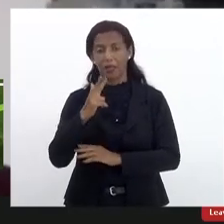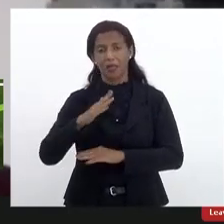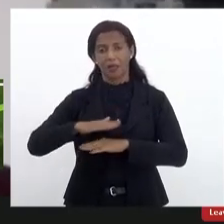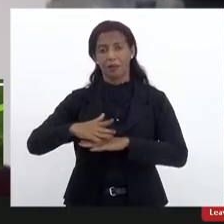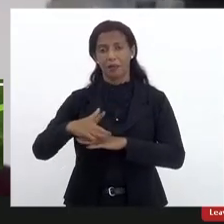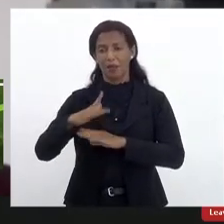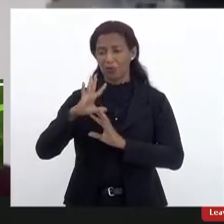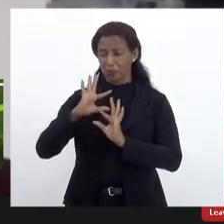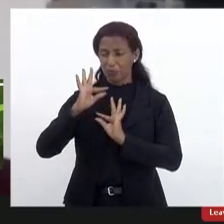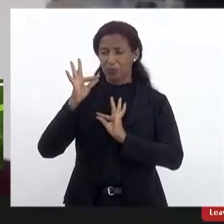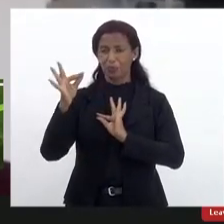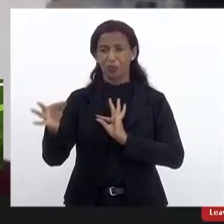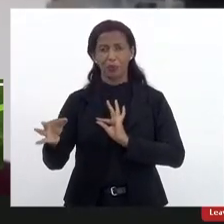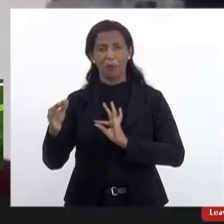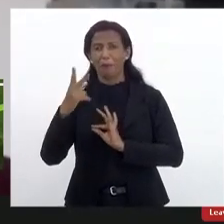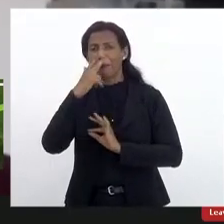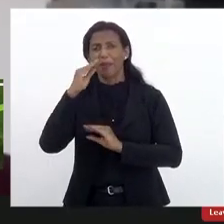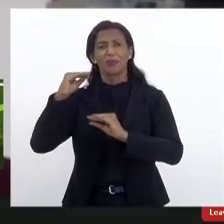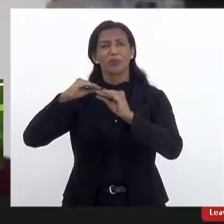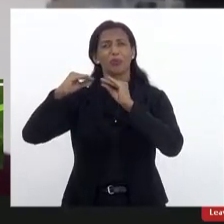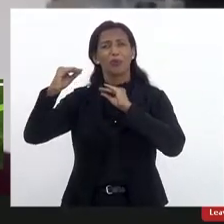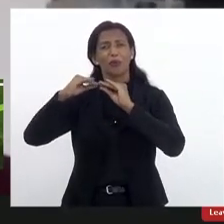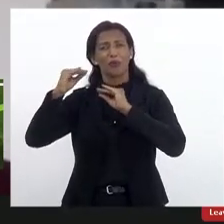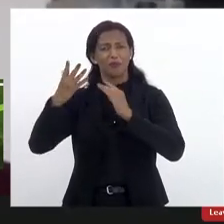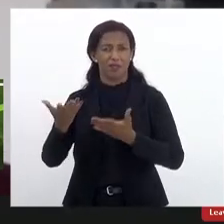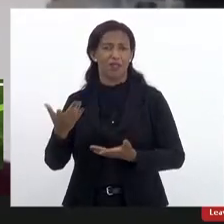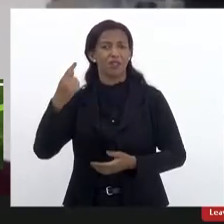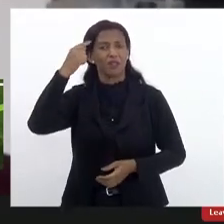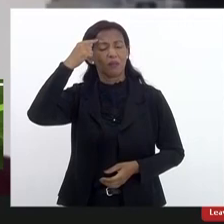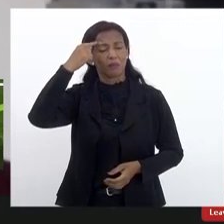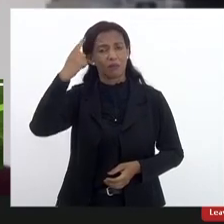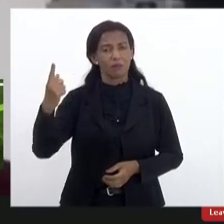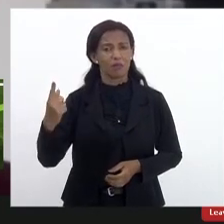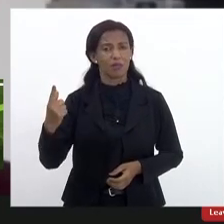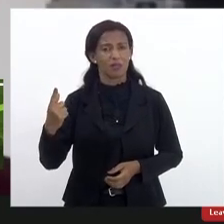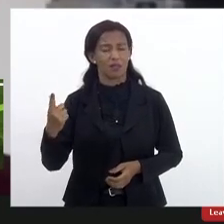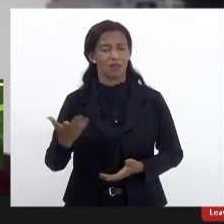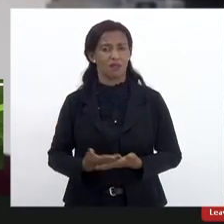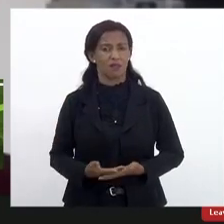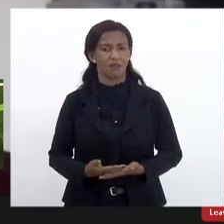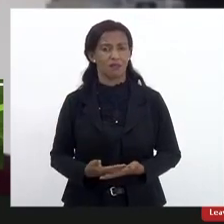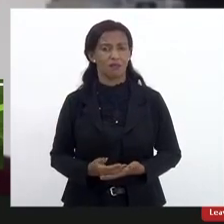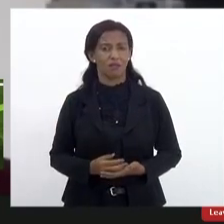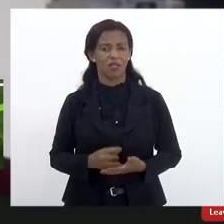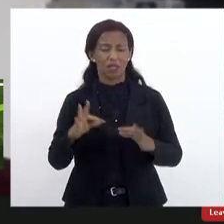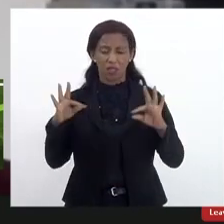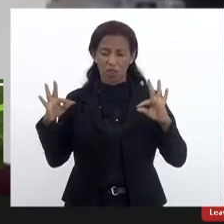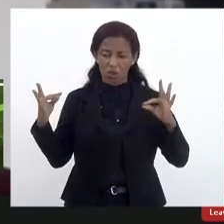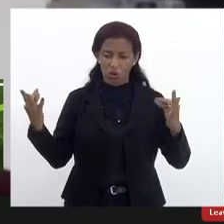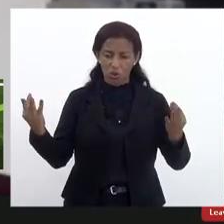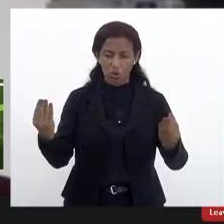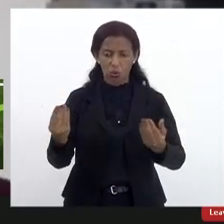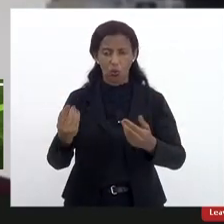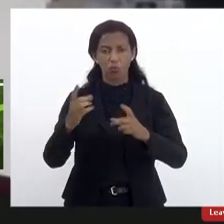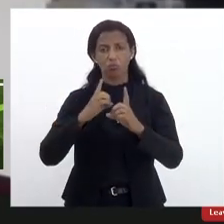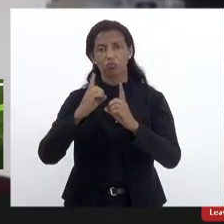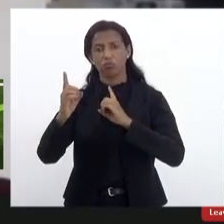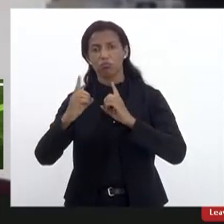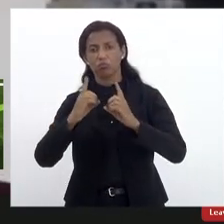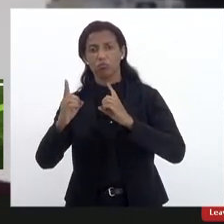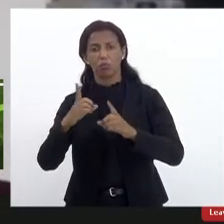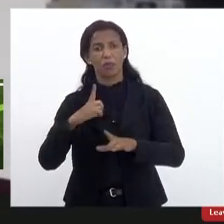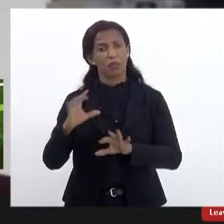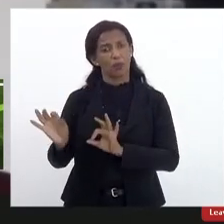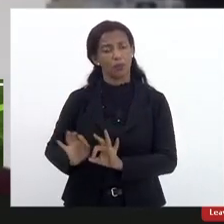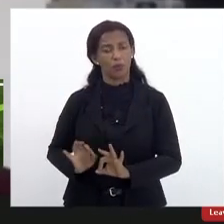novela mexicana e é preciso adensar a esfera pública em torno desse debate para a gente ter o